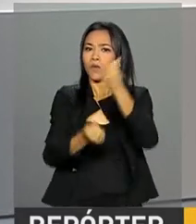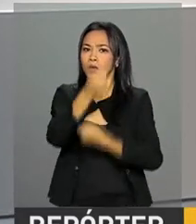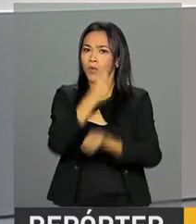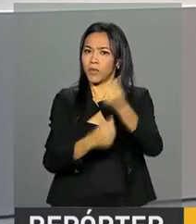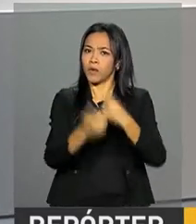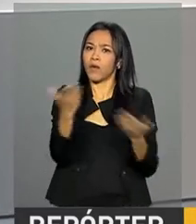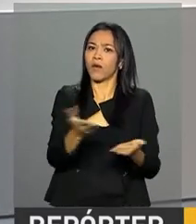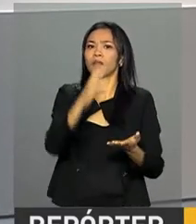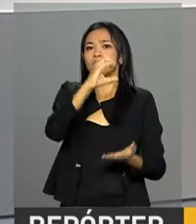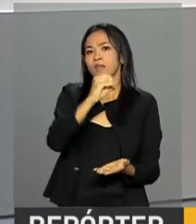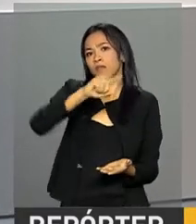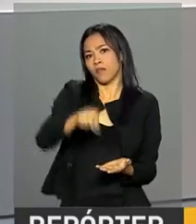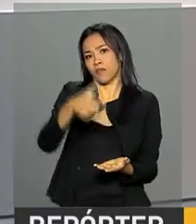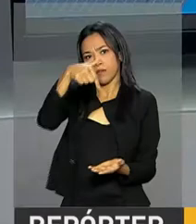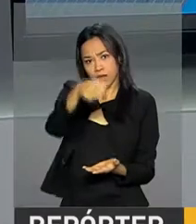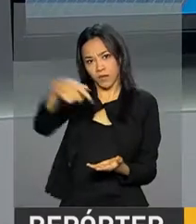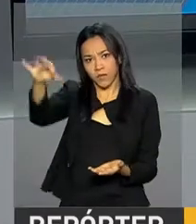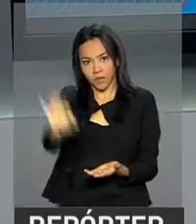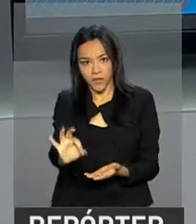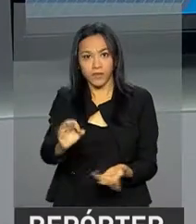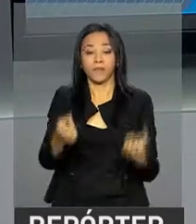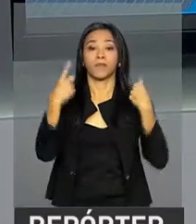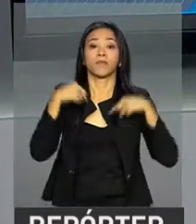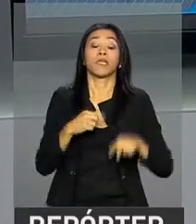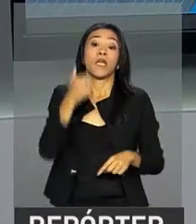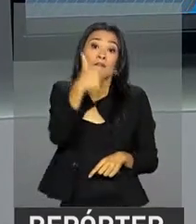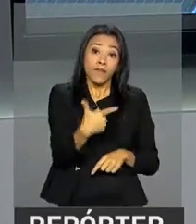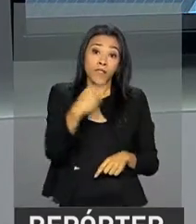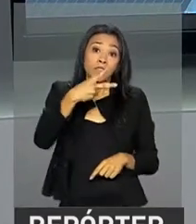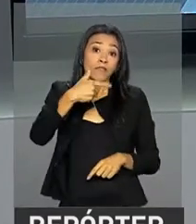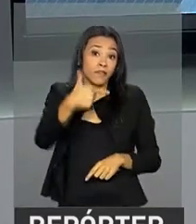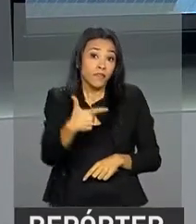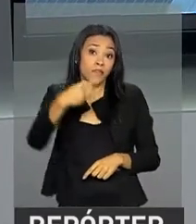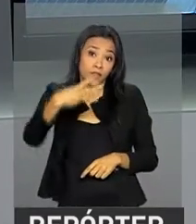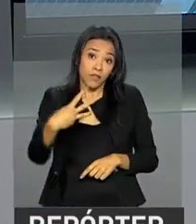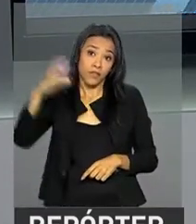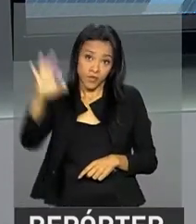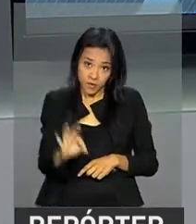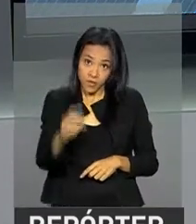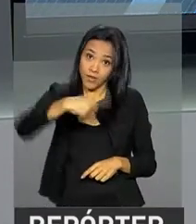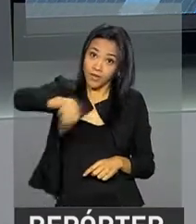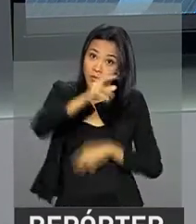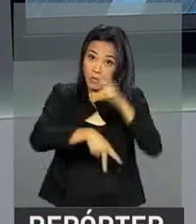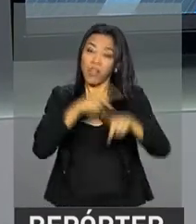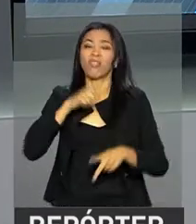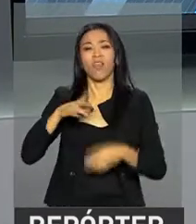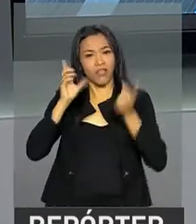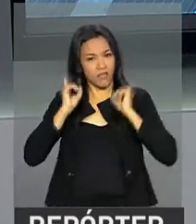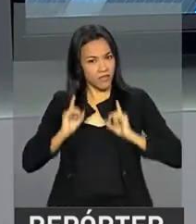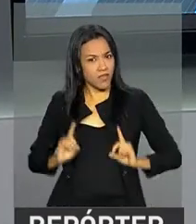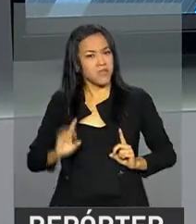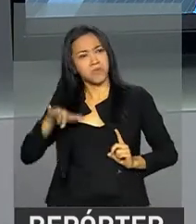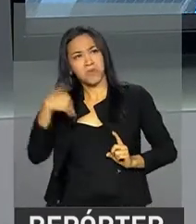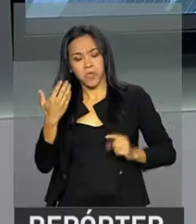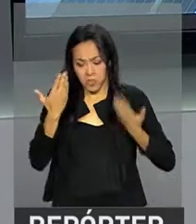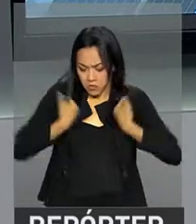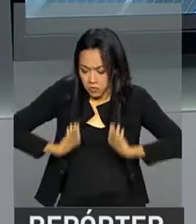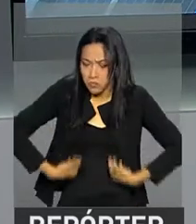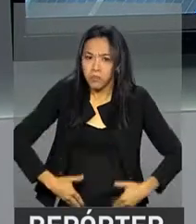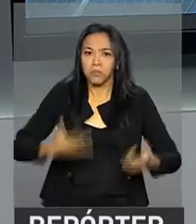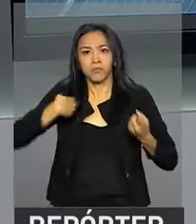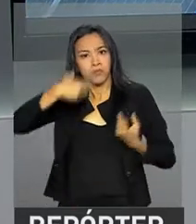para 0,7%. 23% da população brasileira possui algum tipo de deficiência, seja física,